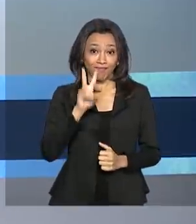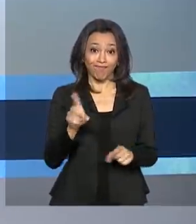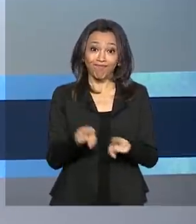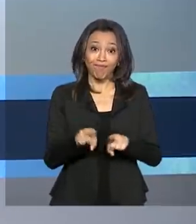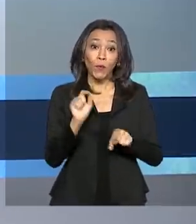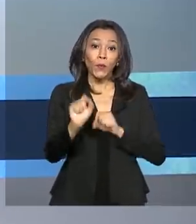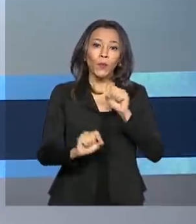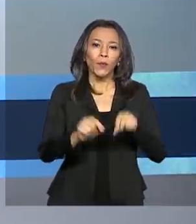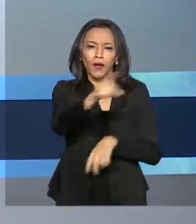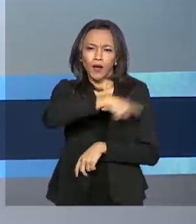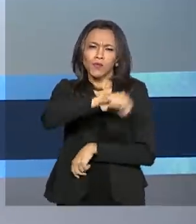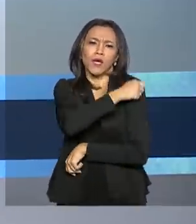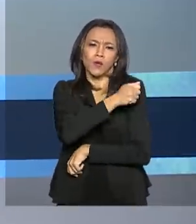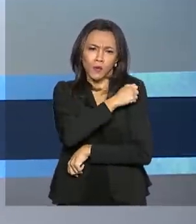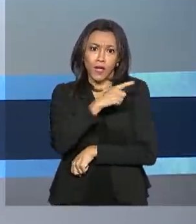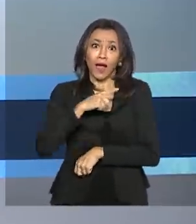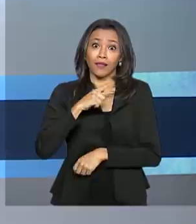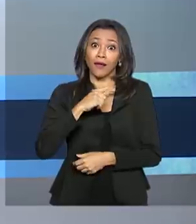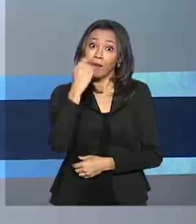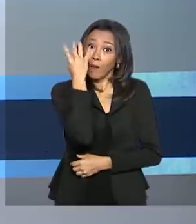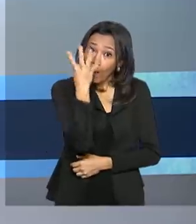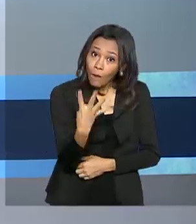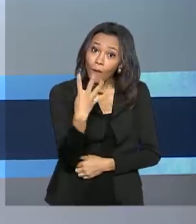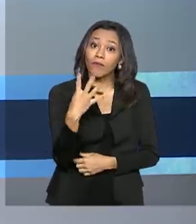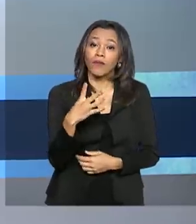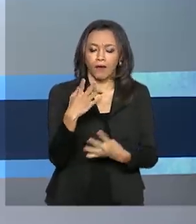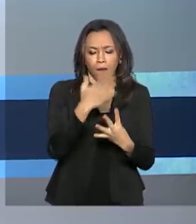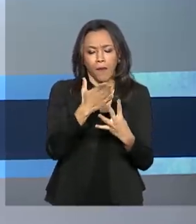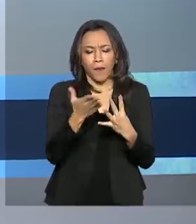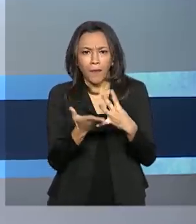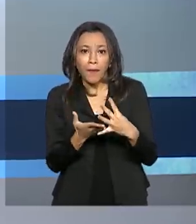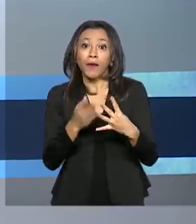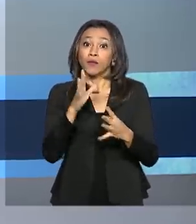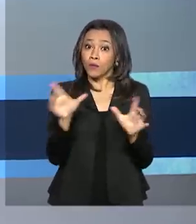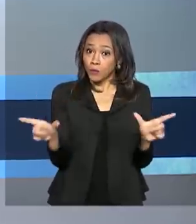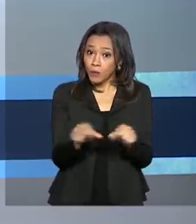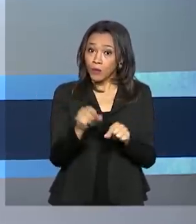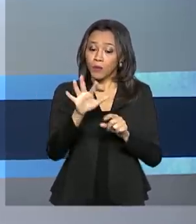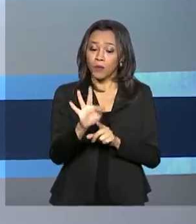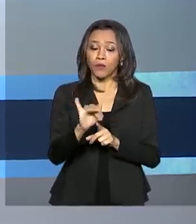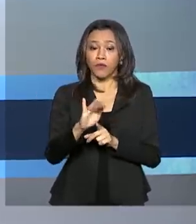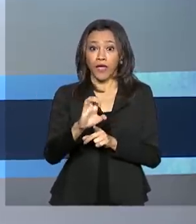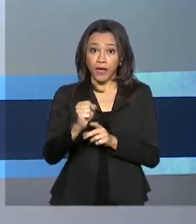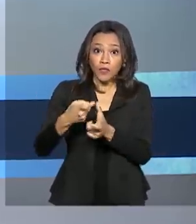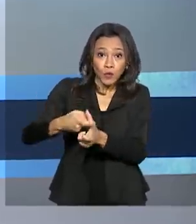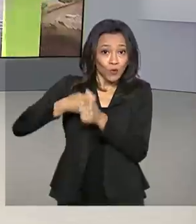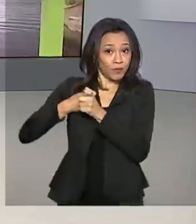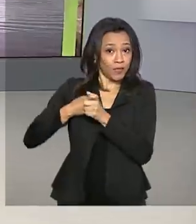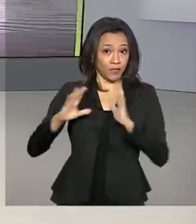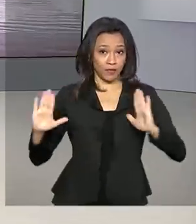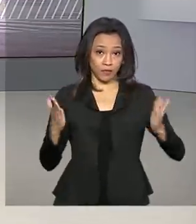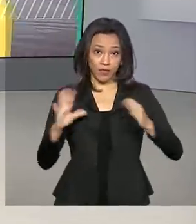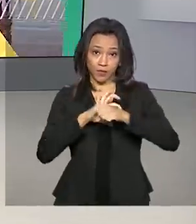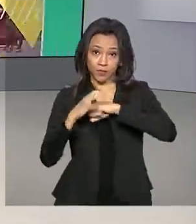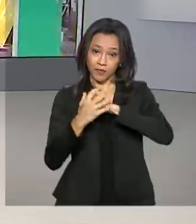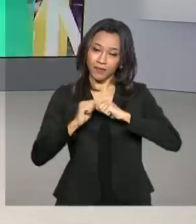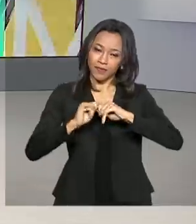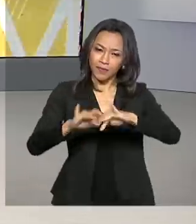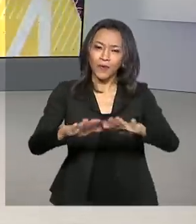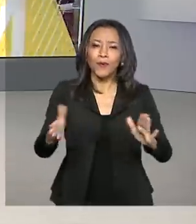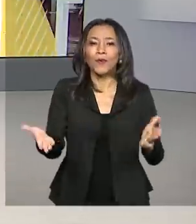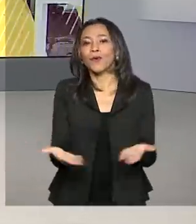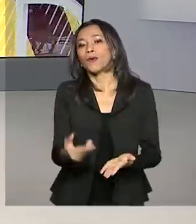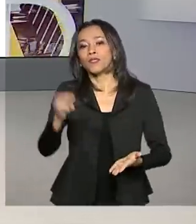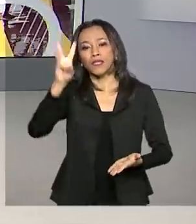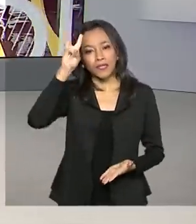também, estudantes poderão ter até 4 parcelas do financiamento do FIES suspensas durante a pandemia. Hoje é terça